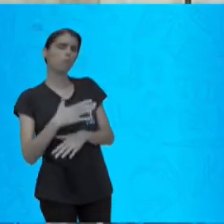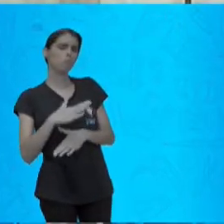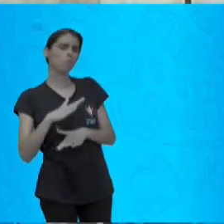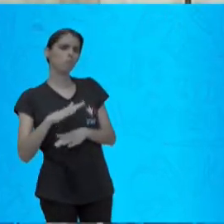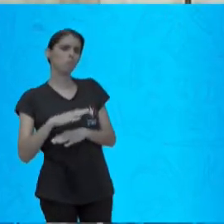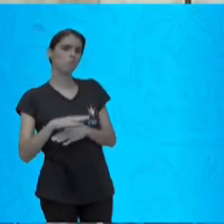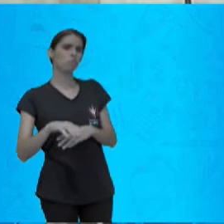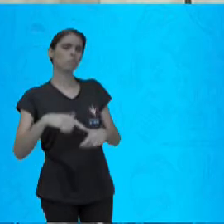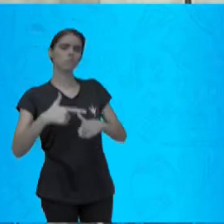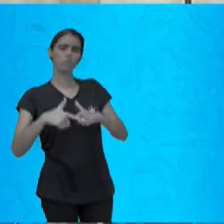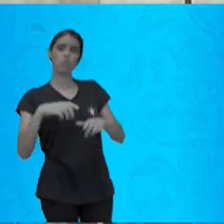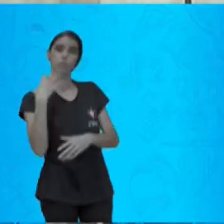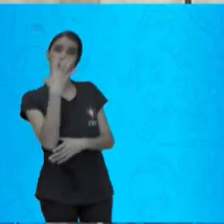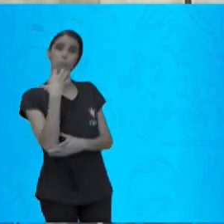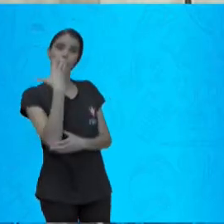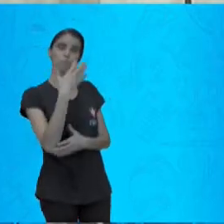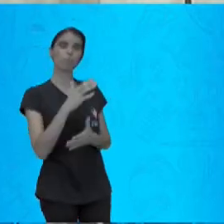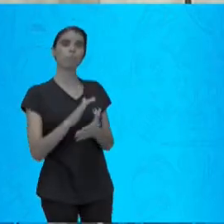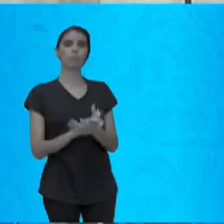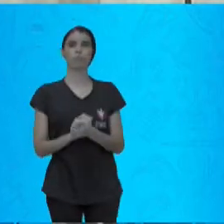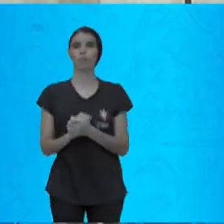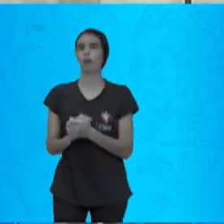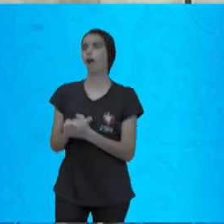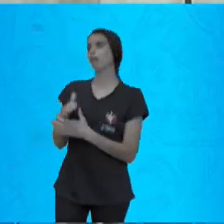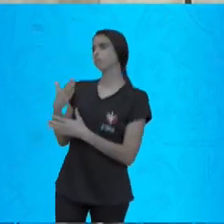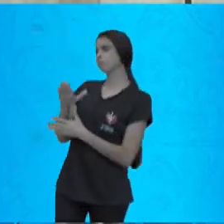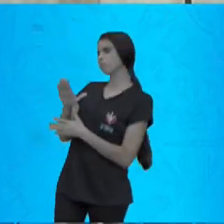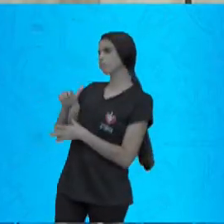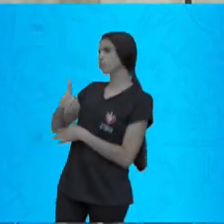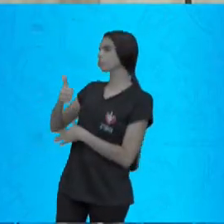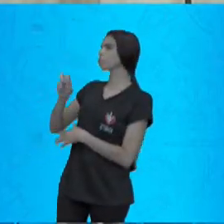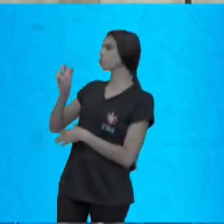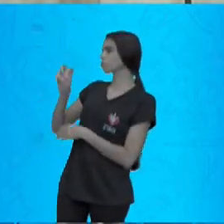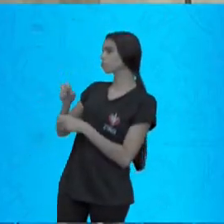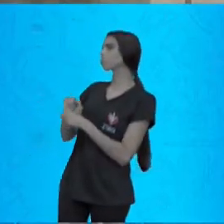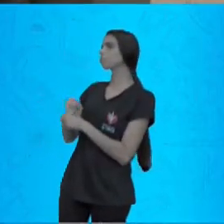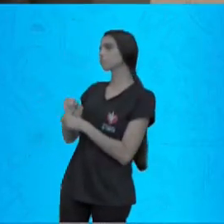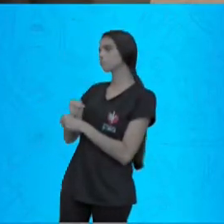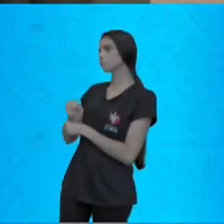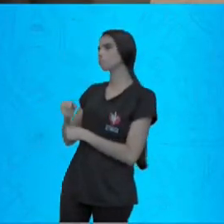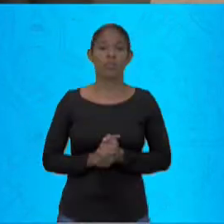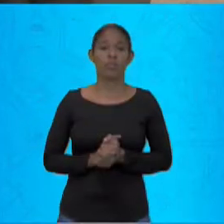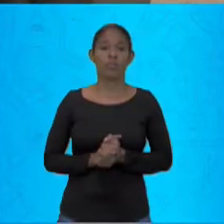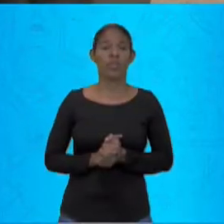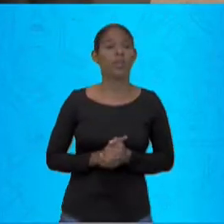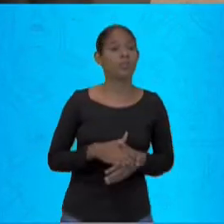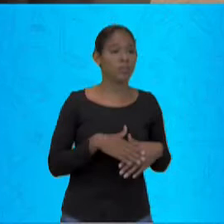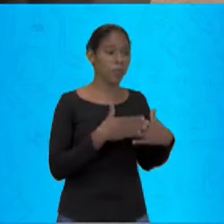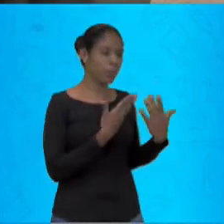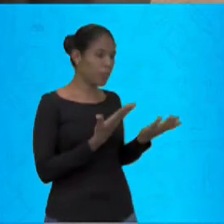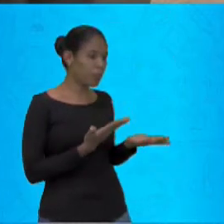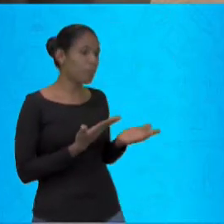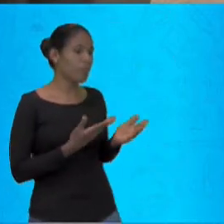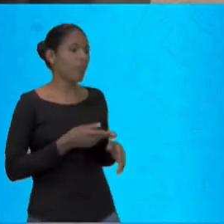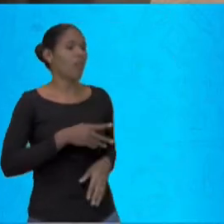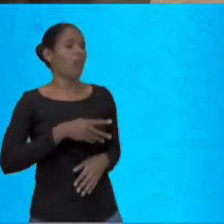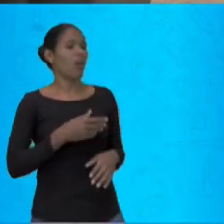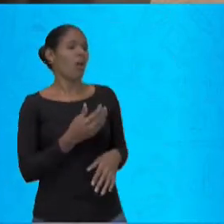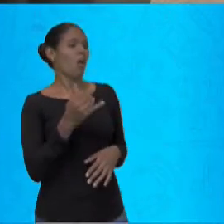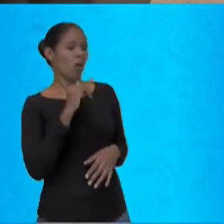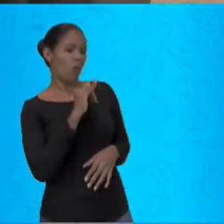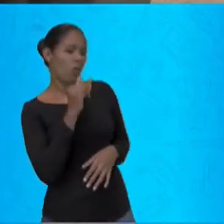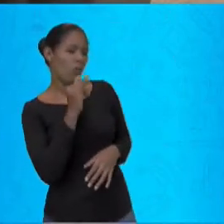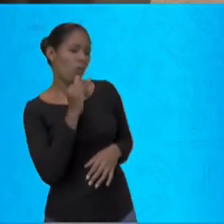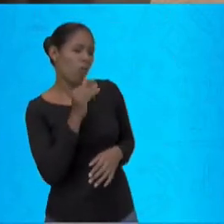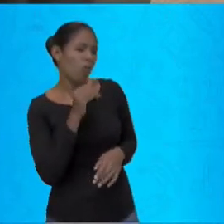Mas como professor de música, eu já estou há 8 anos. Ah, sim. Tiago, fala um pouco para a gente